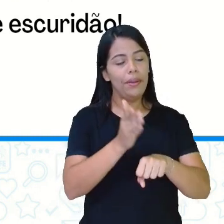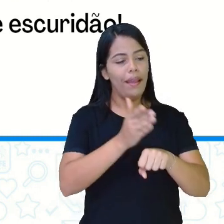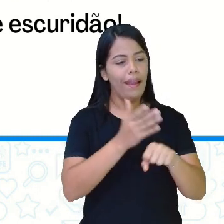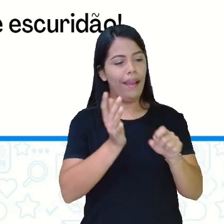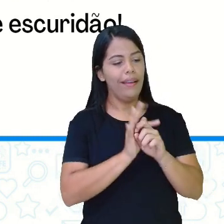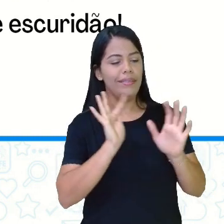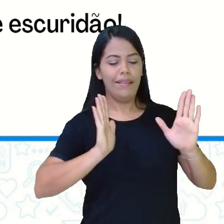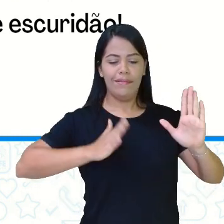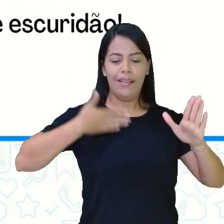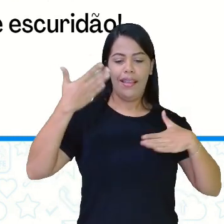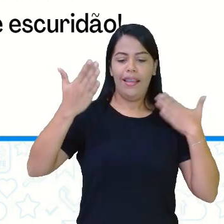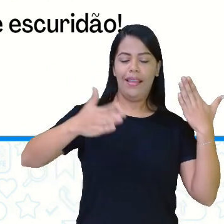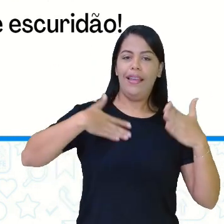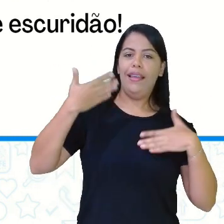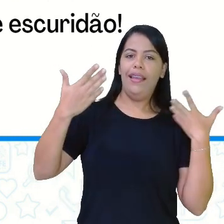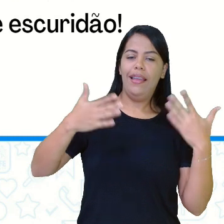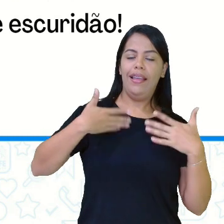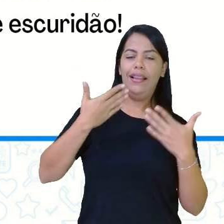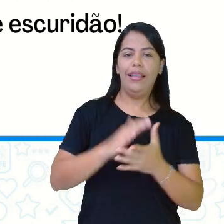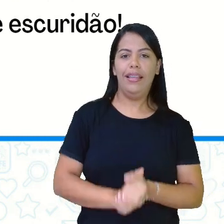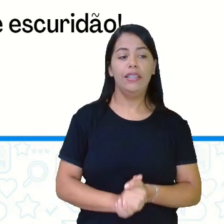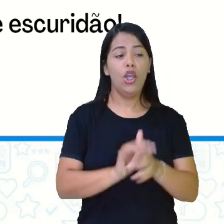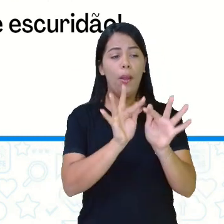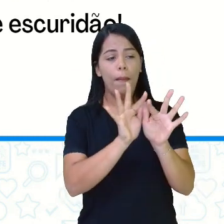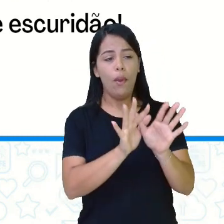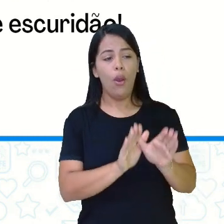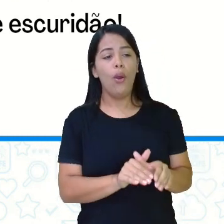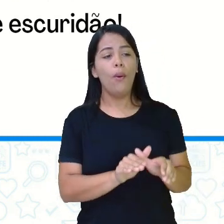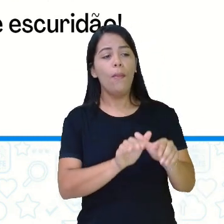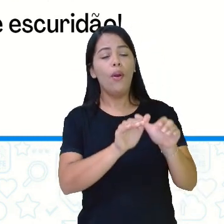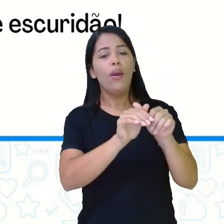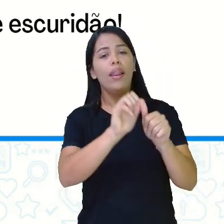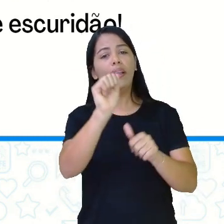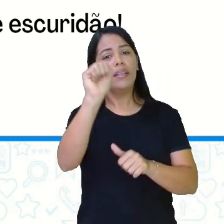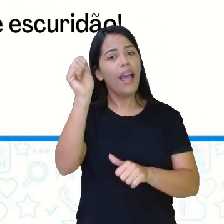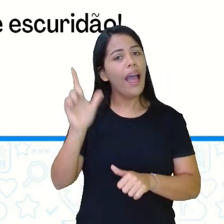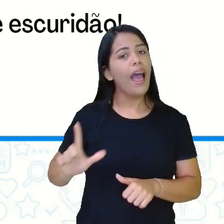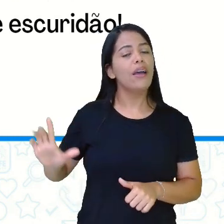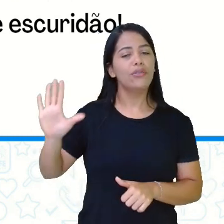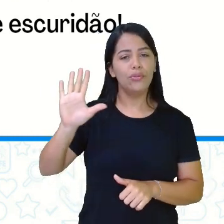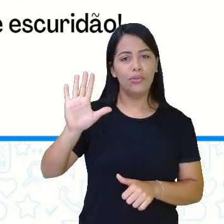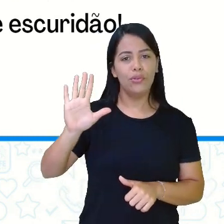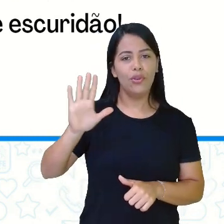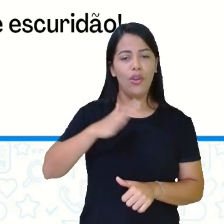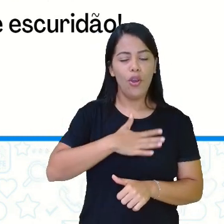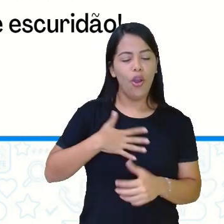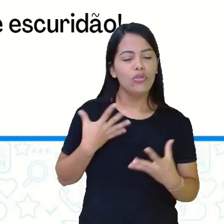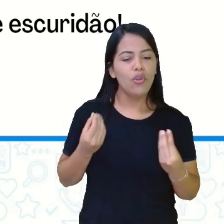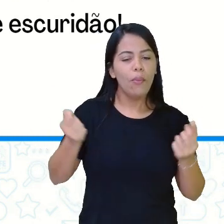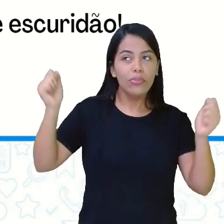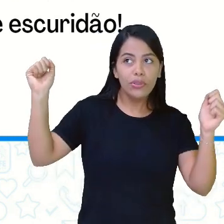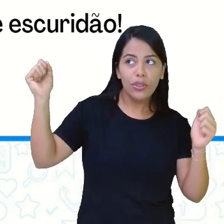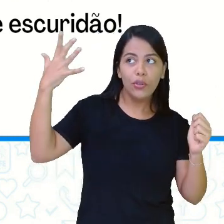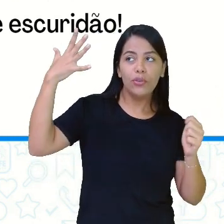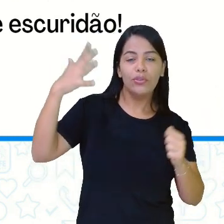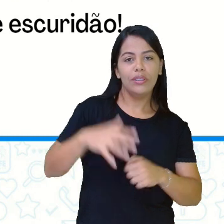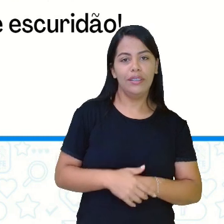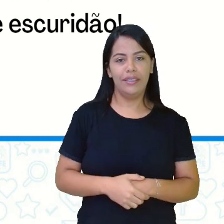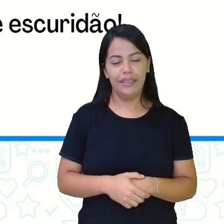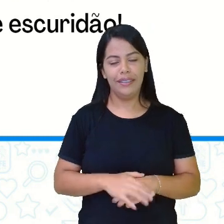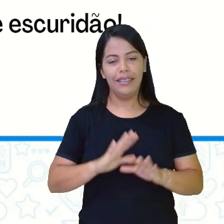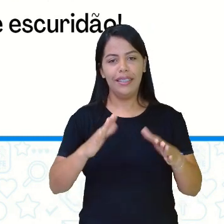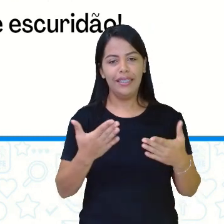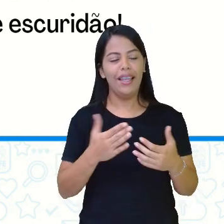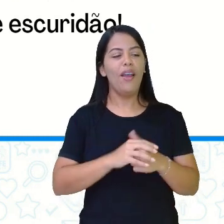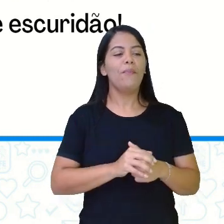francas. Borboletas azuis gostam muito de luz. As amarelinhas são